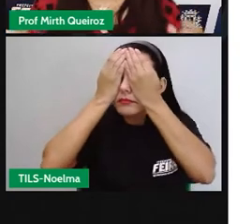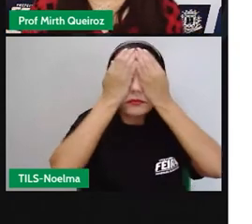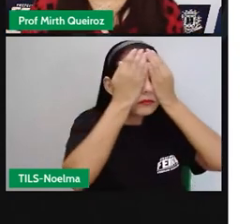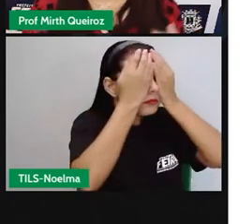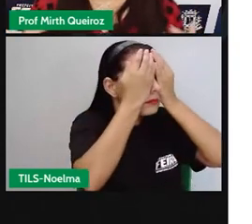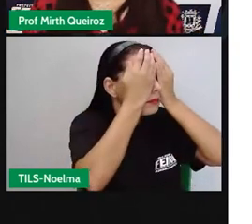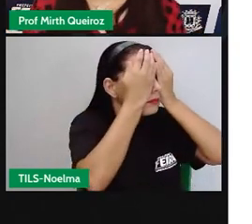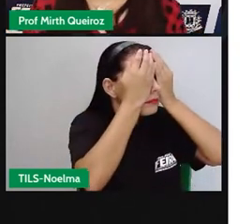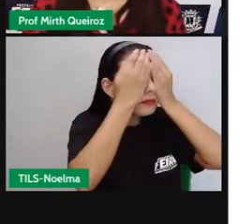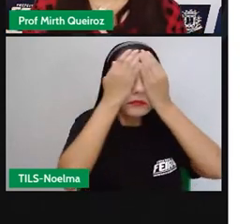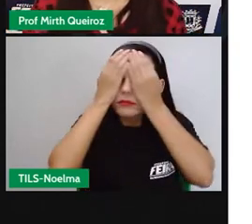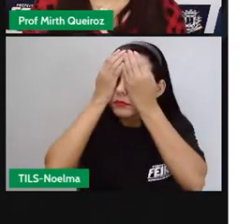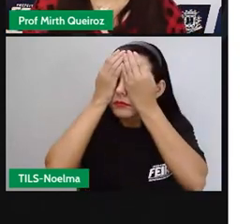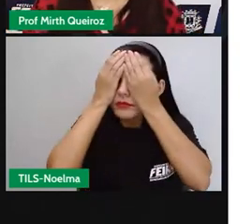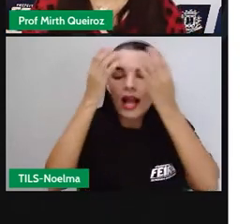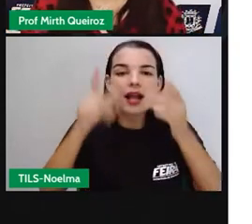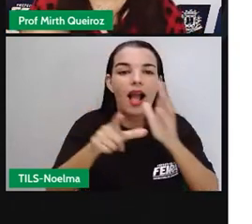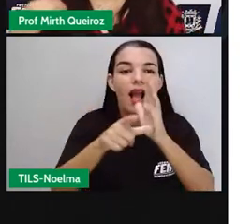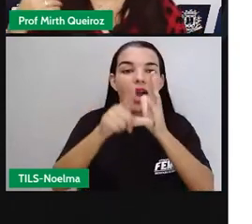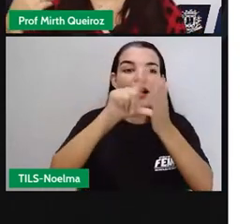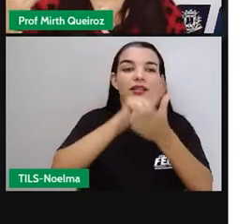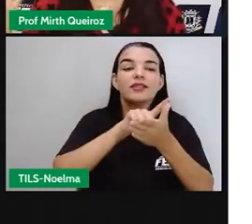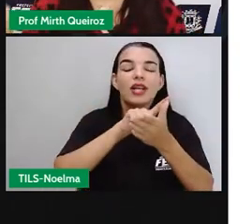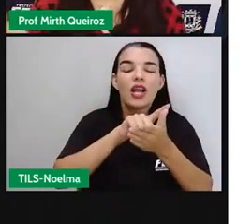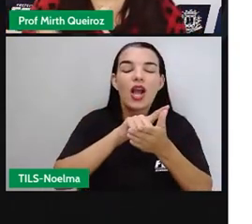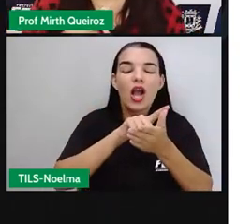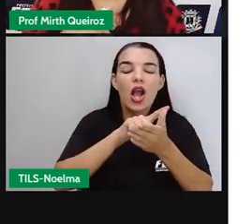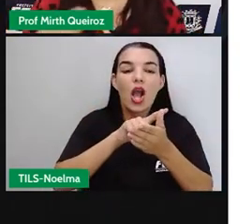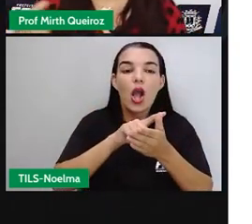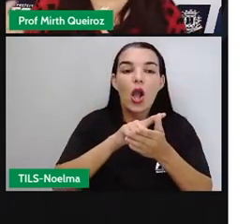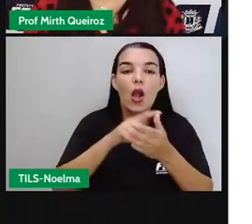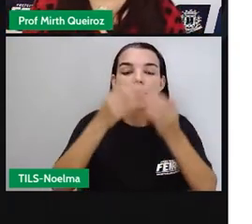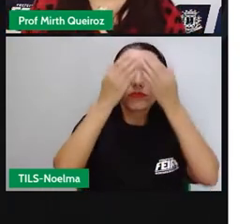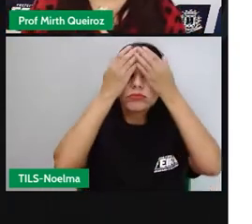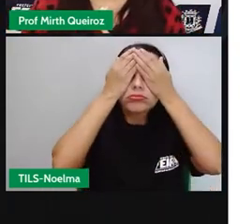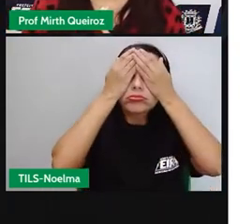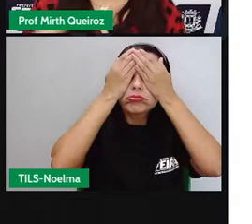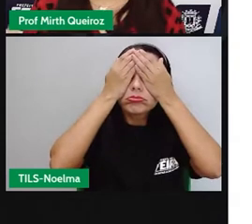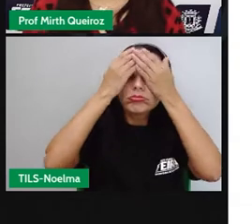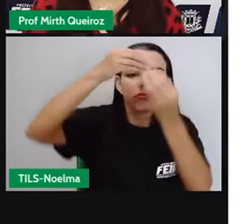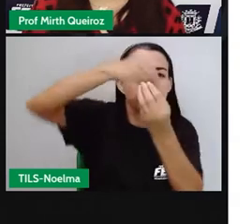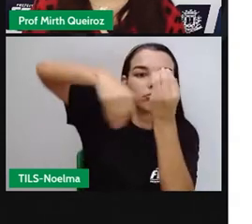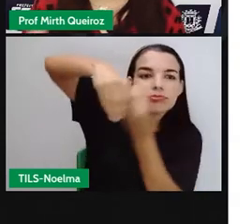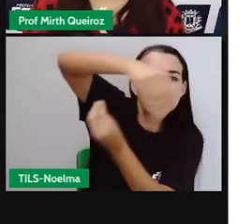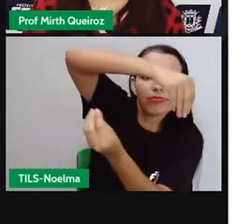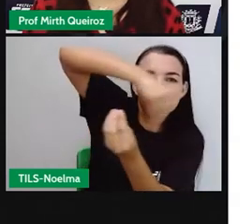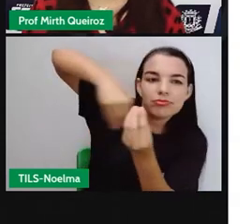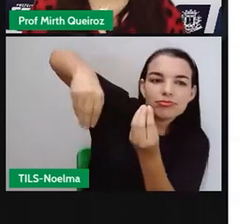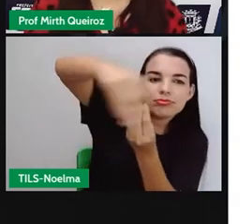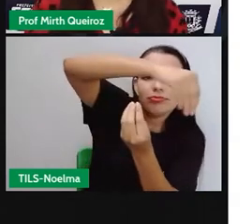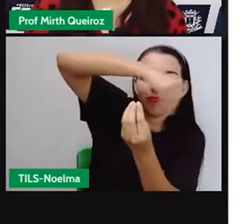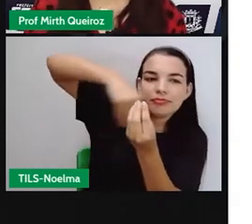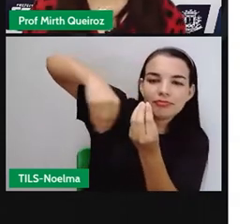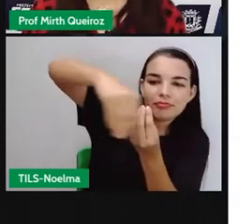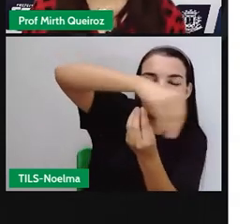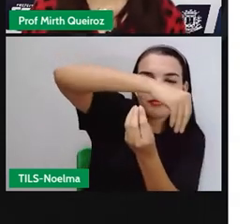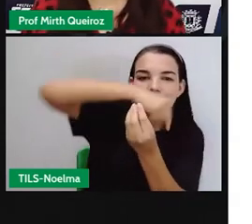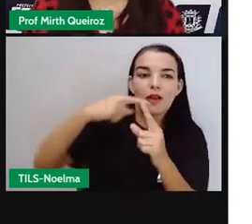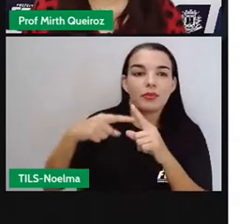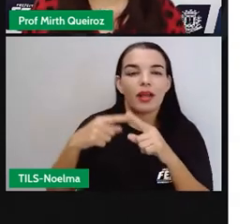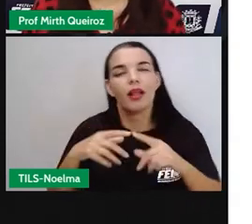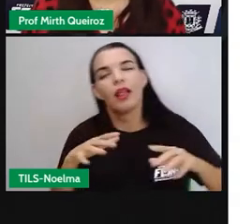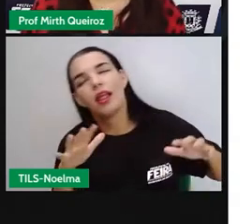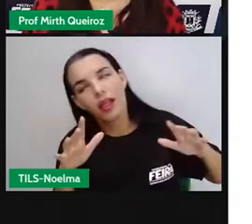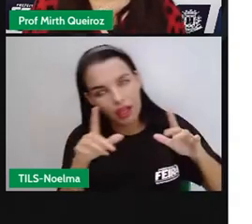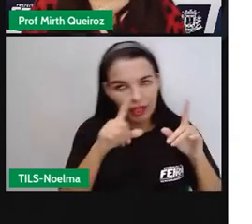vendado. E antes de começar o jogo, com os olhos vendados, ela será girada algumas vezes para ela perder a noção de